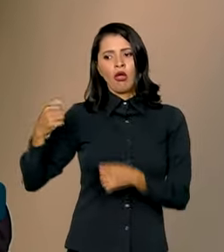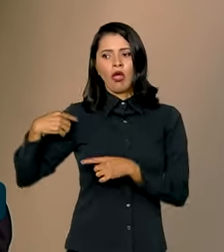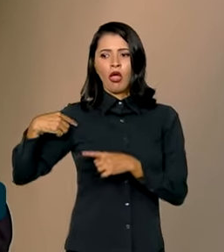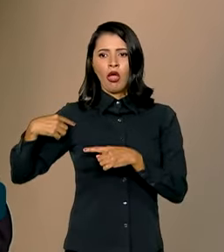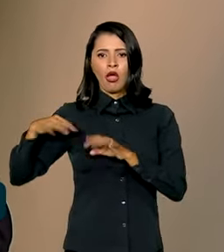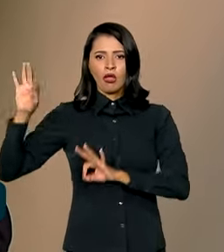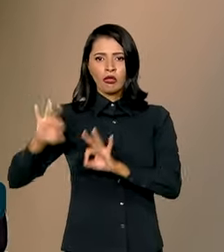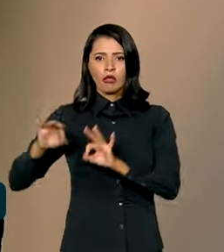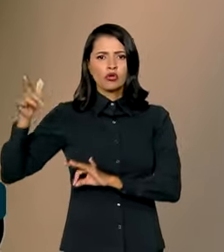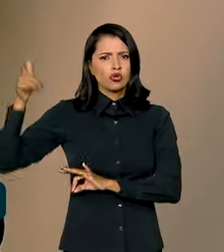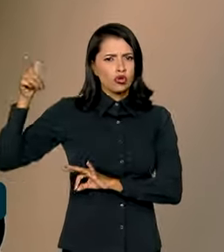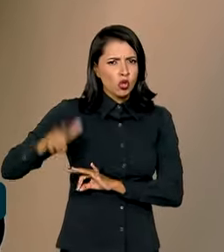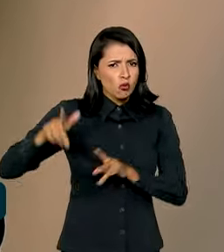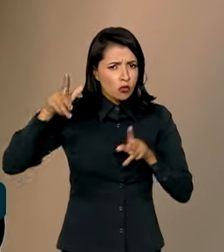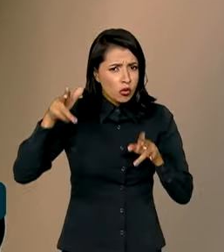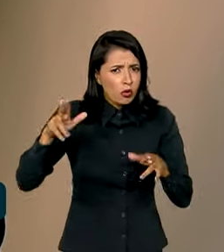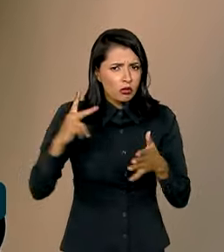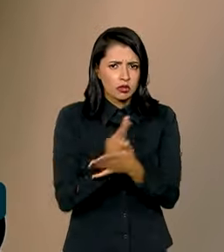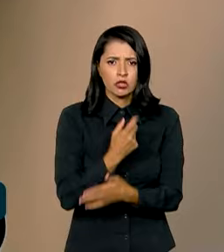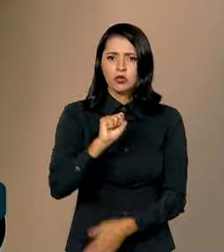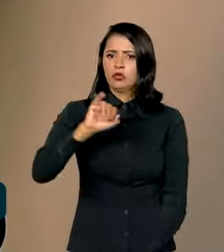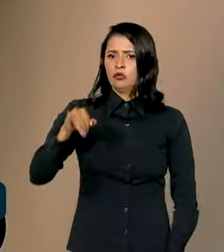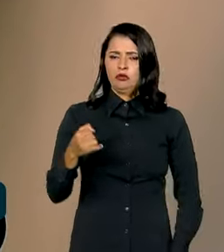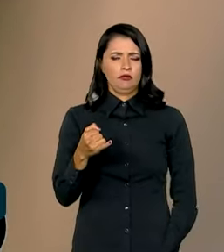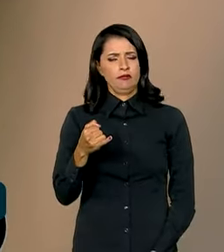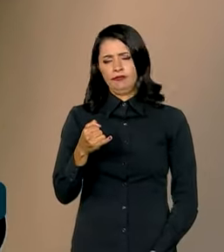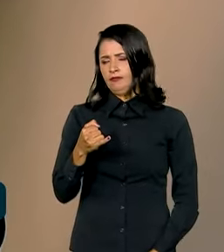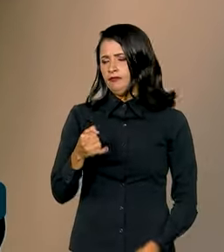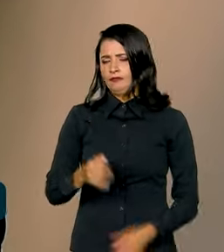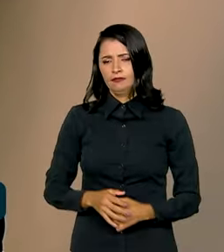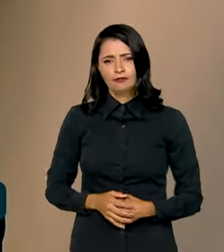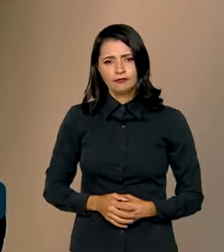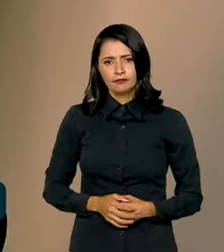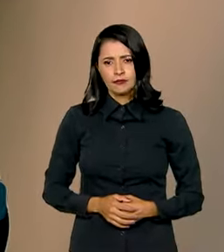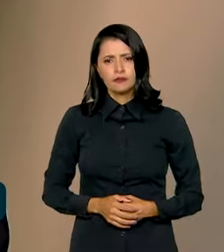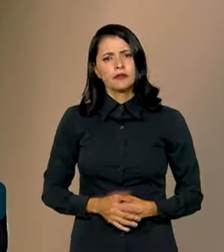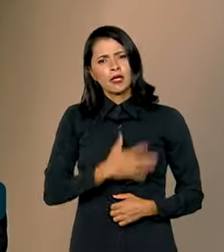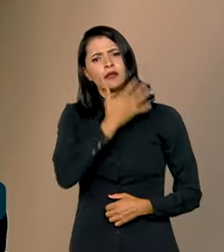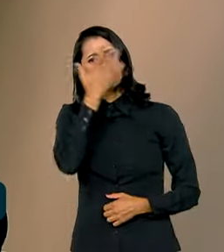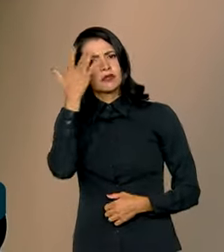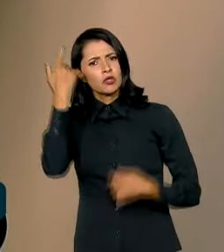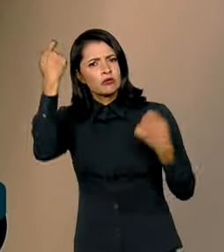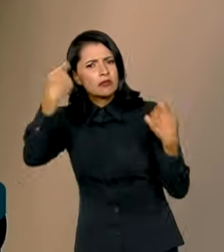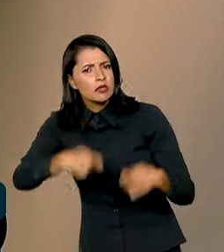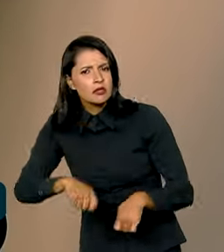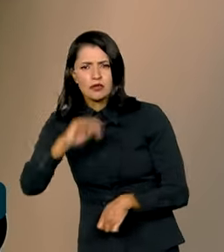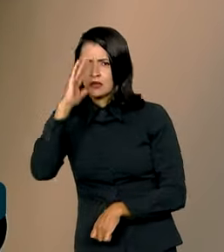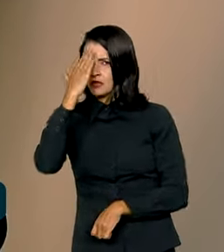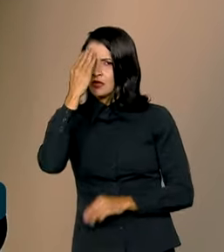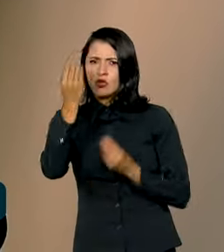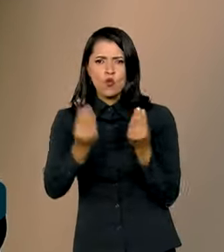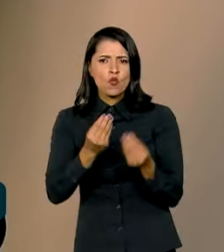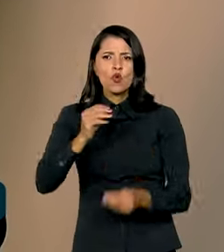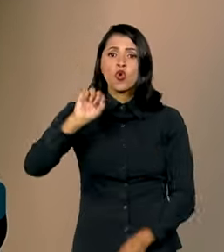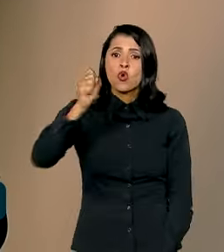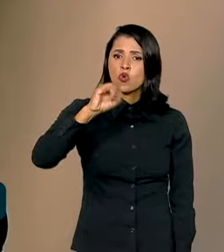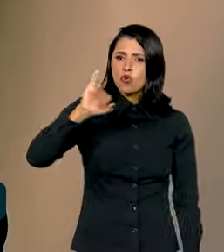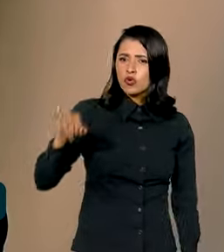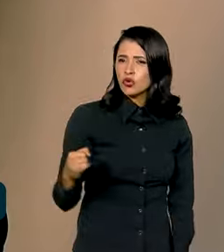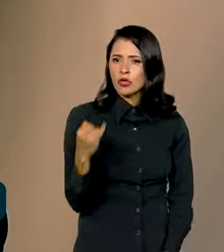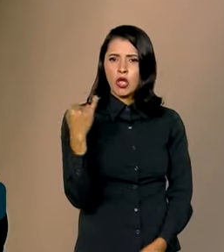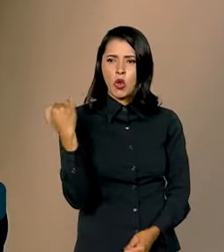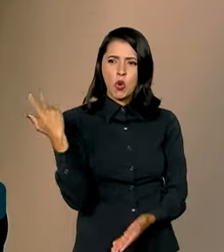novamente algo semelhante ao 8 de janeiro. Porque as pessoas precisam entender que o 8 de janeiro não ocorre por